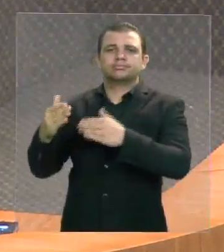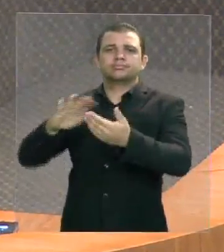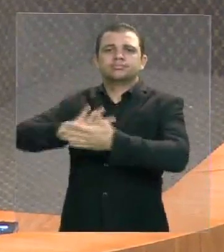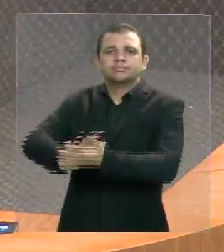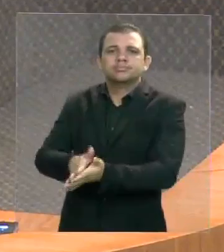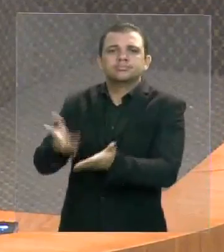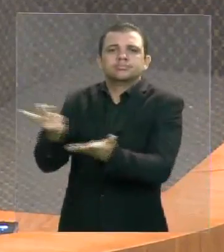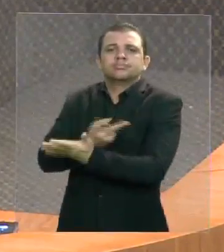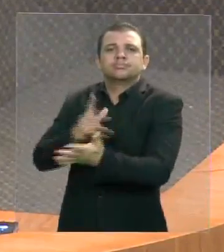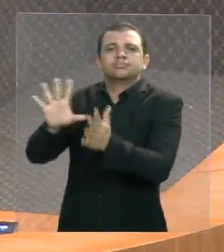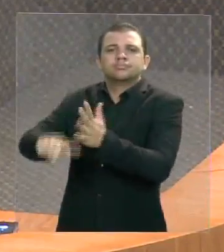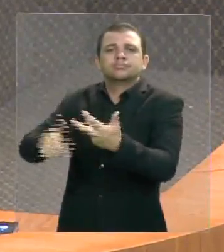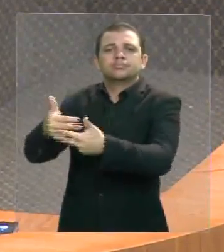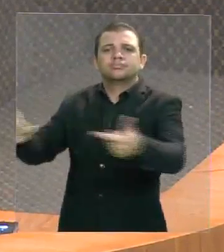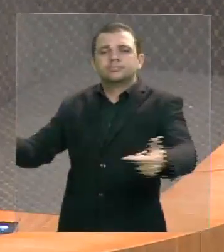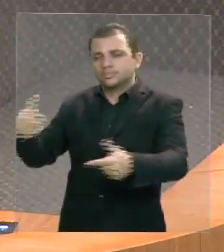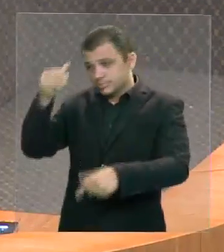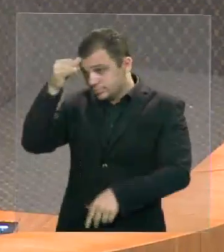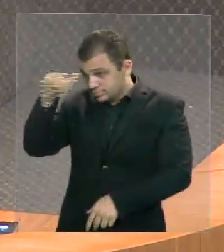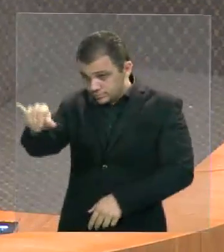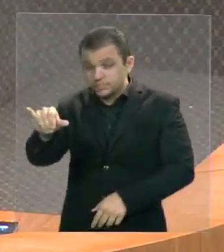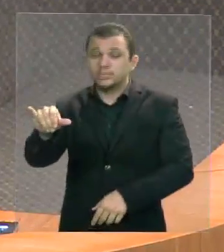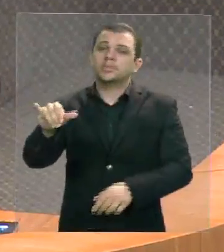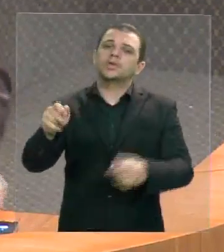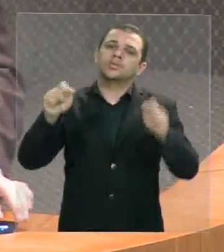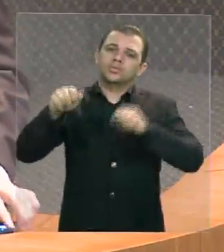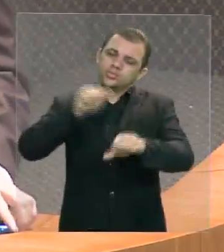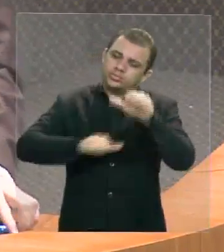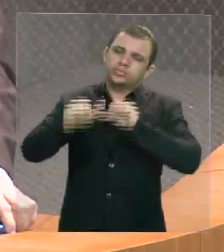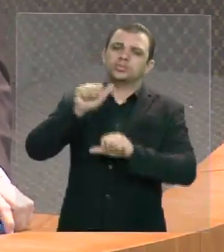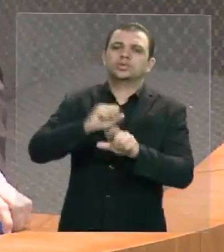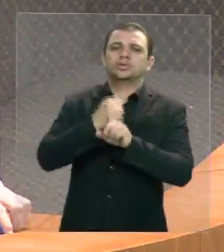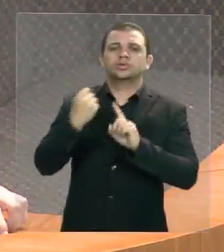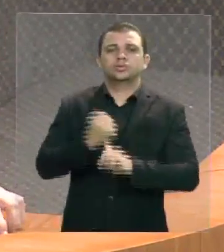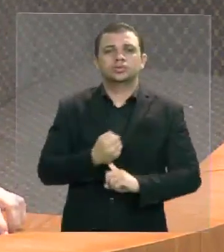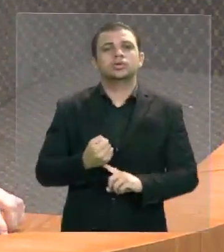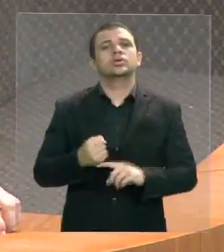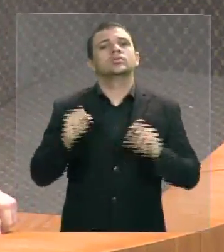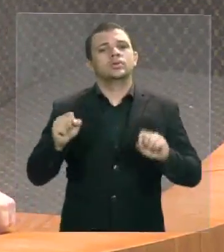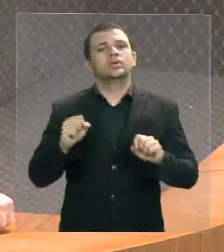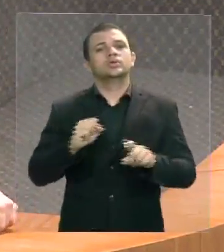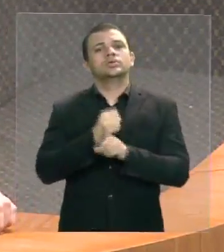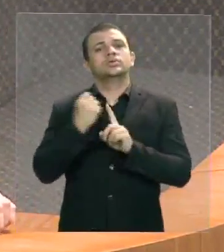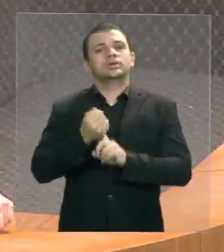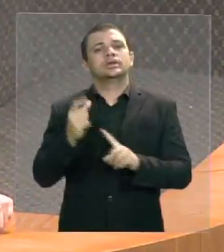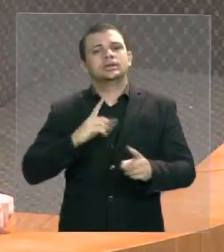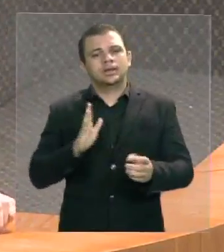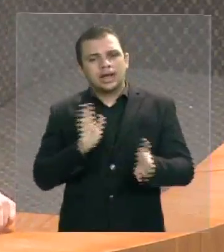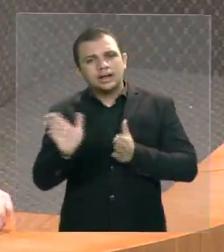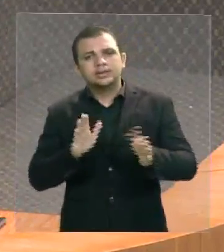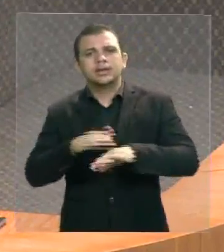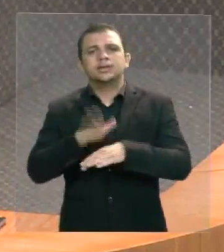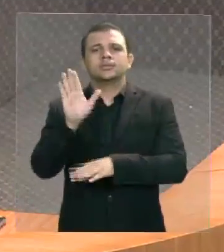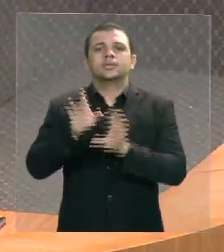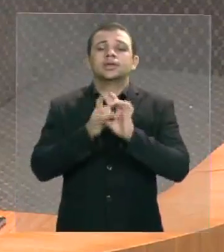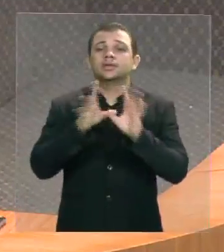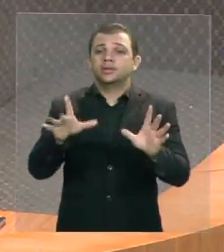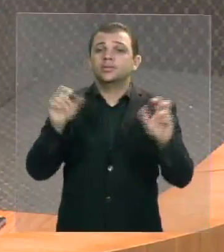com muito mais acesso para que a gente possa ter um Maranhão realmente de todos um Maranhão que possa realmente ser